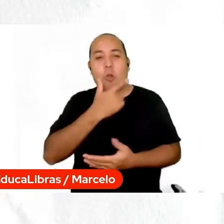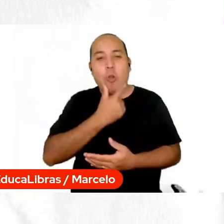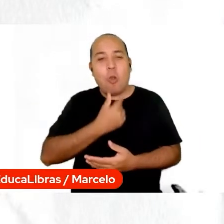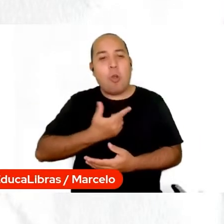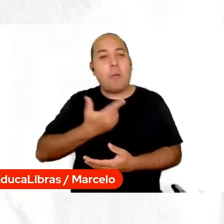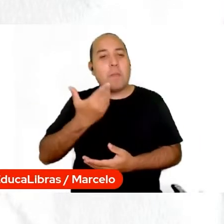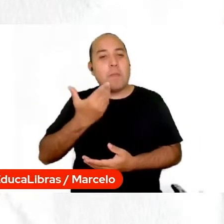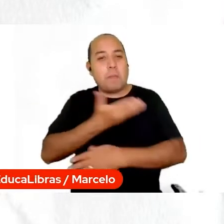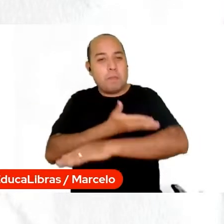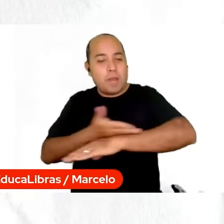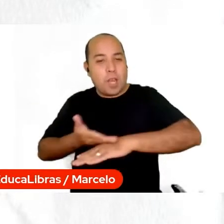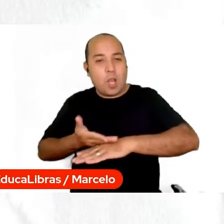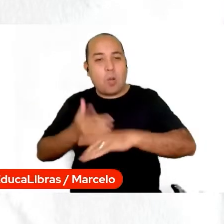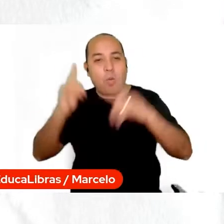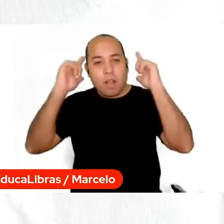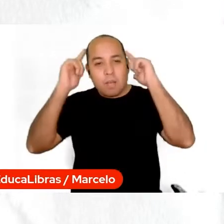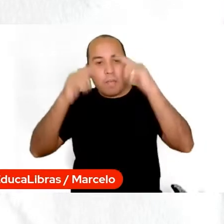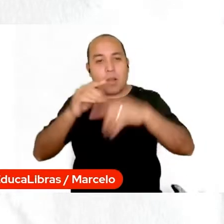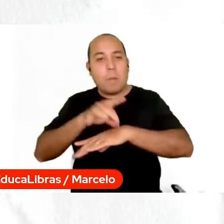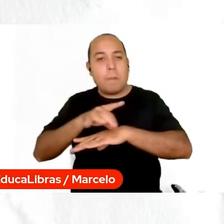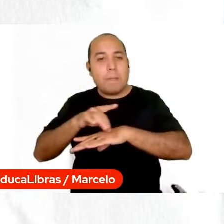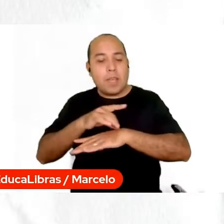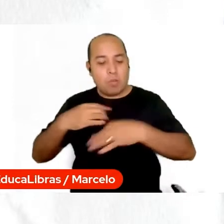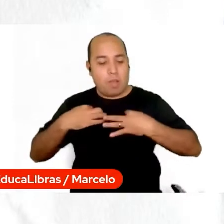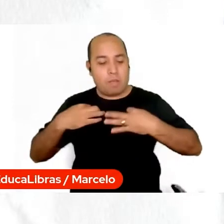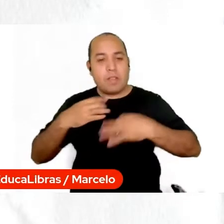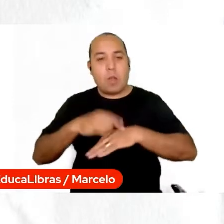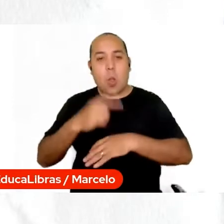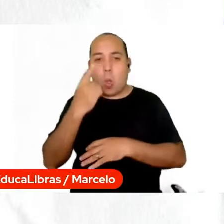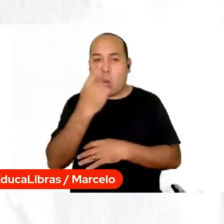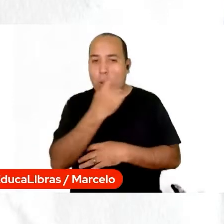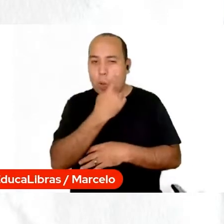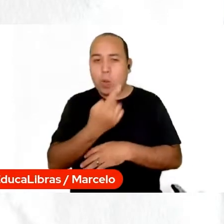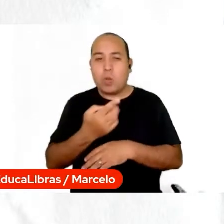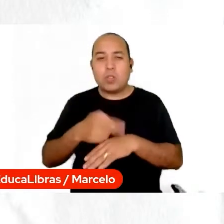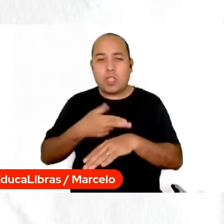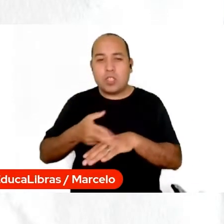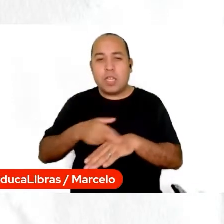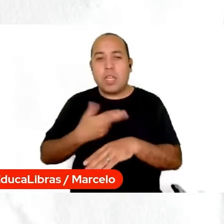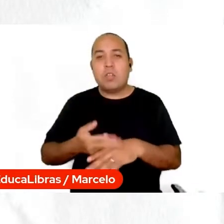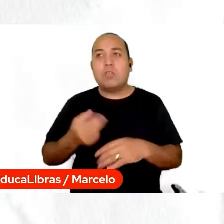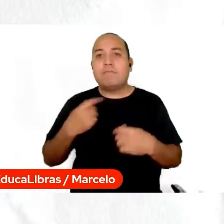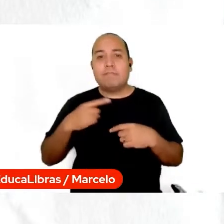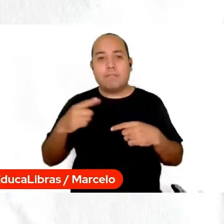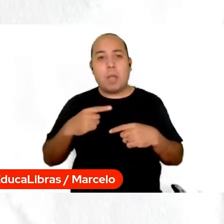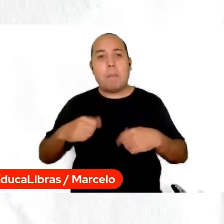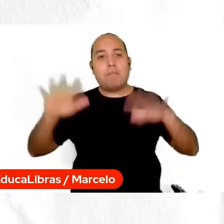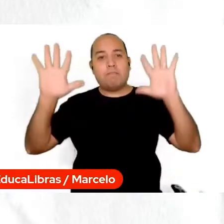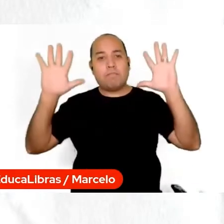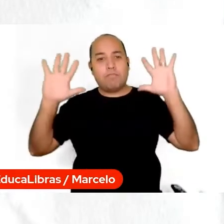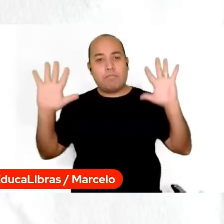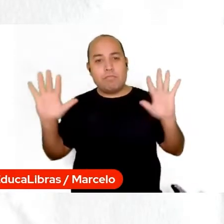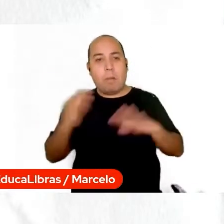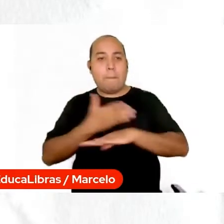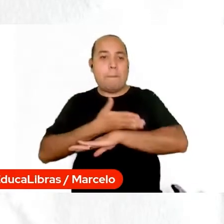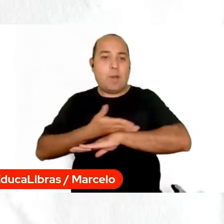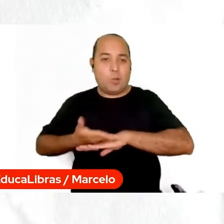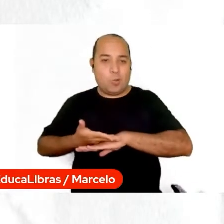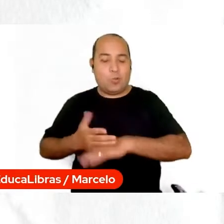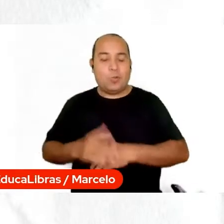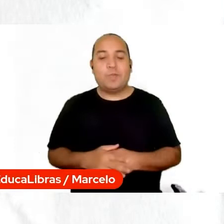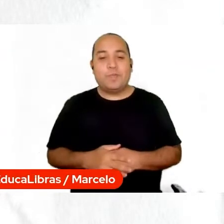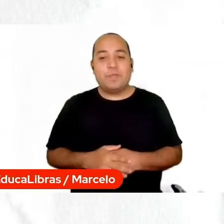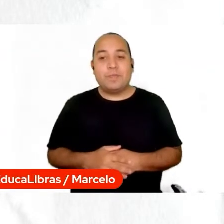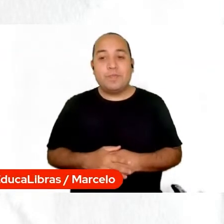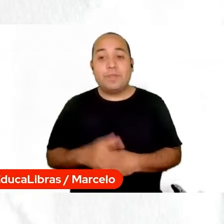pretos, camisa preta, olhos castanhos e também está na frente de um fundo branco. Estão